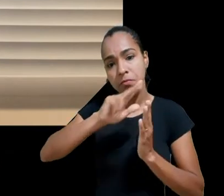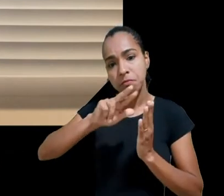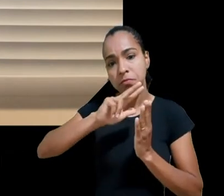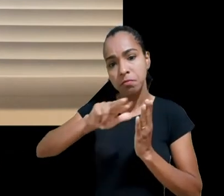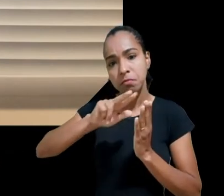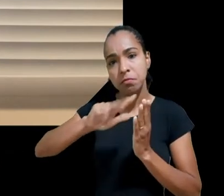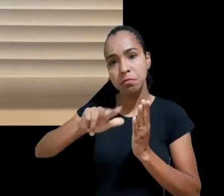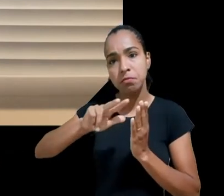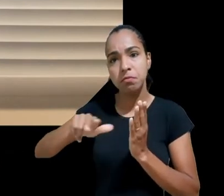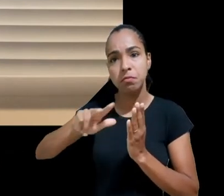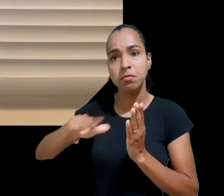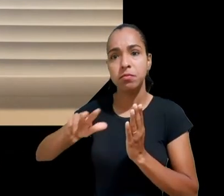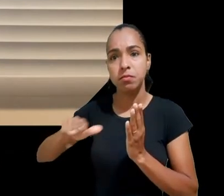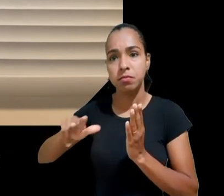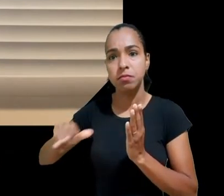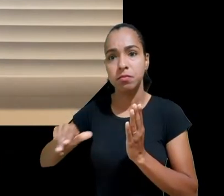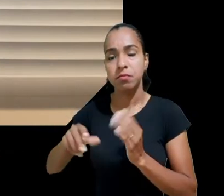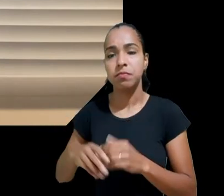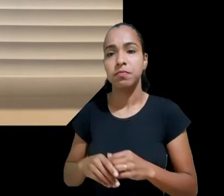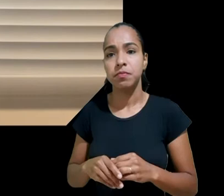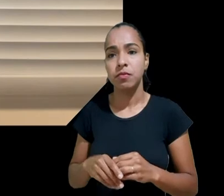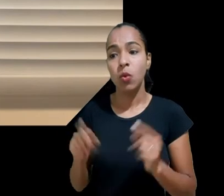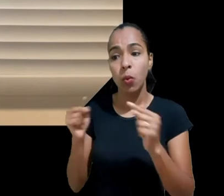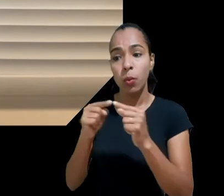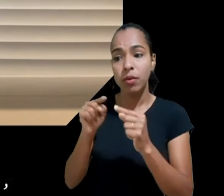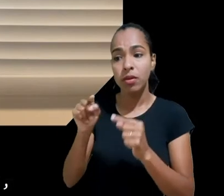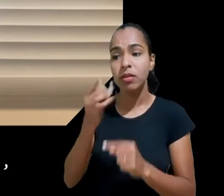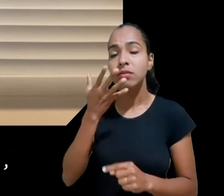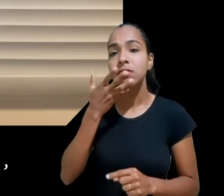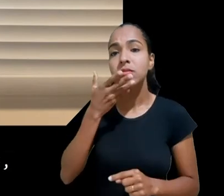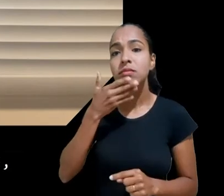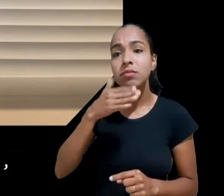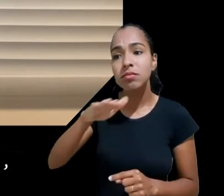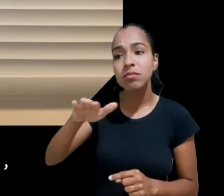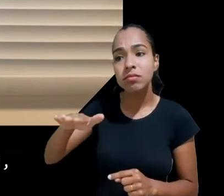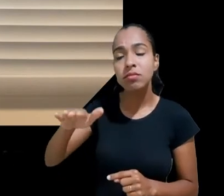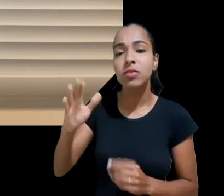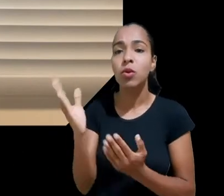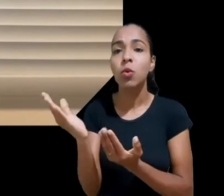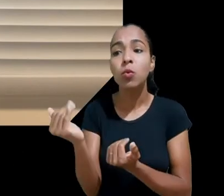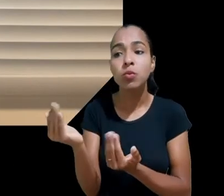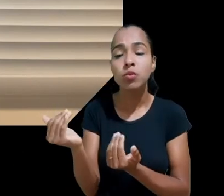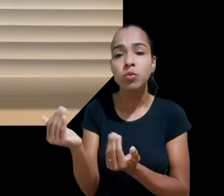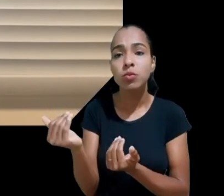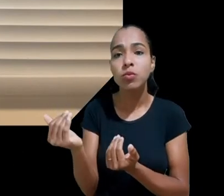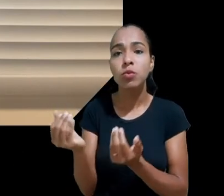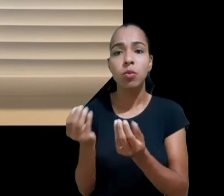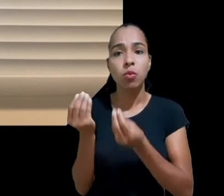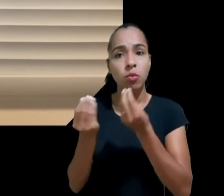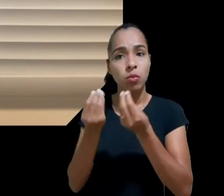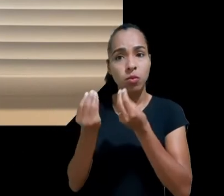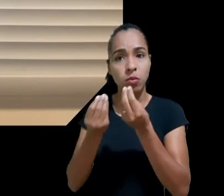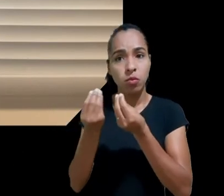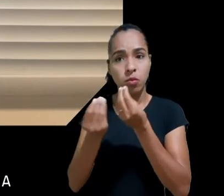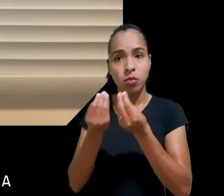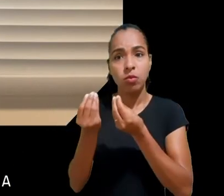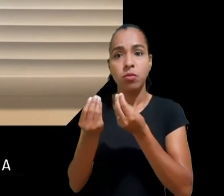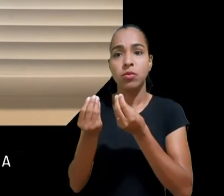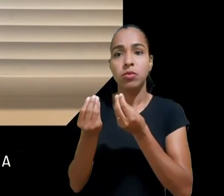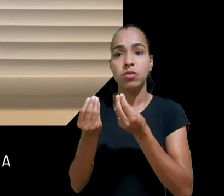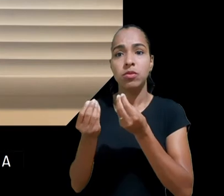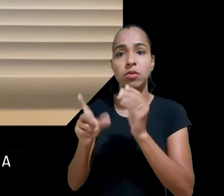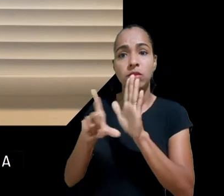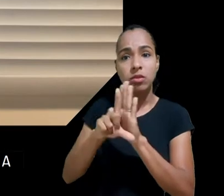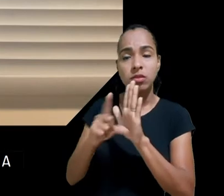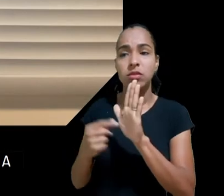falando de crianças e adolescentes, nós temos uma proteção diferenciada que vem da Constituição, de normas internacionais,